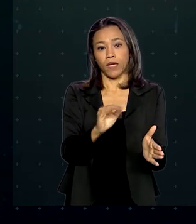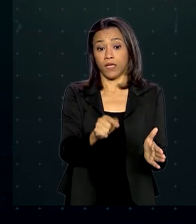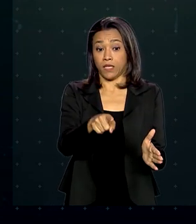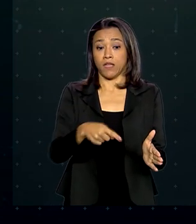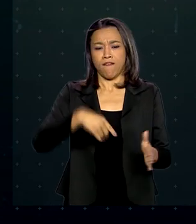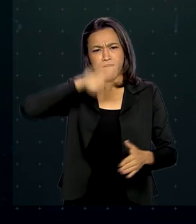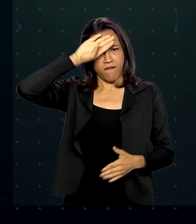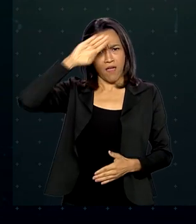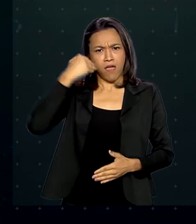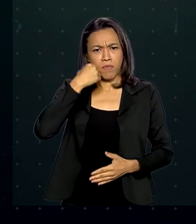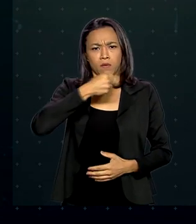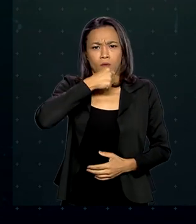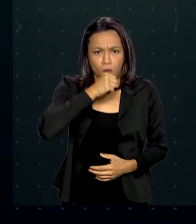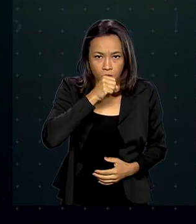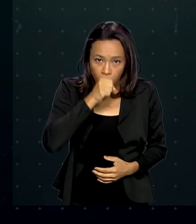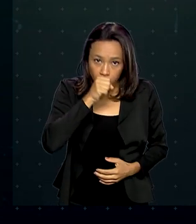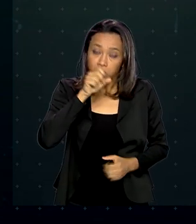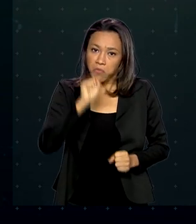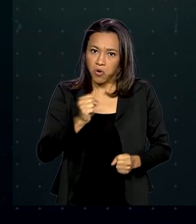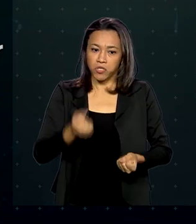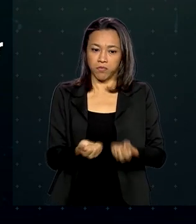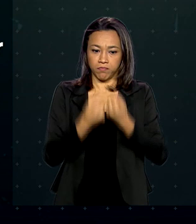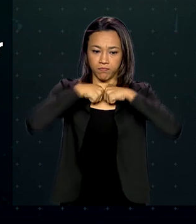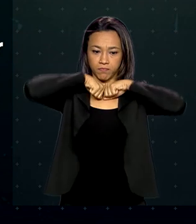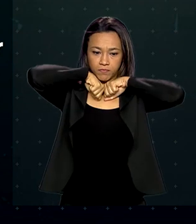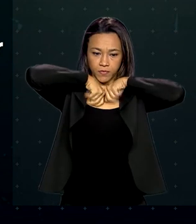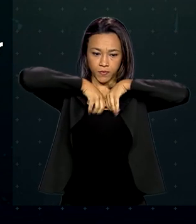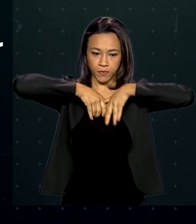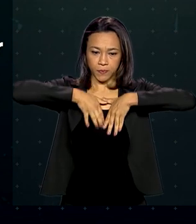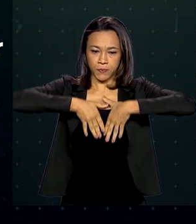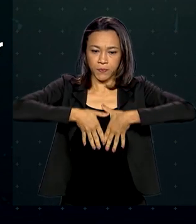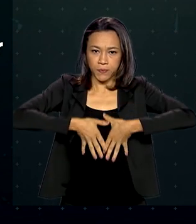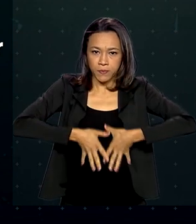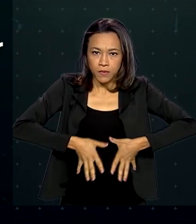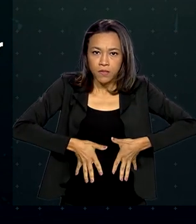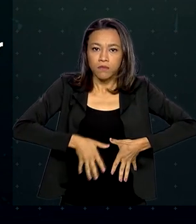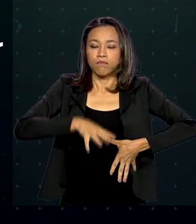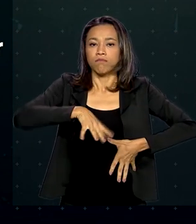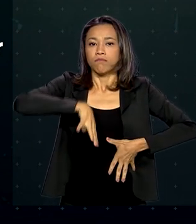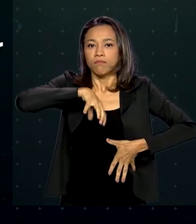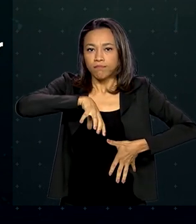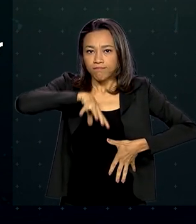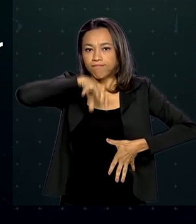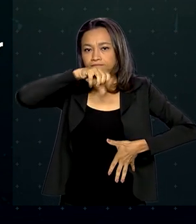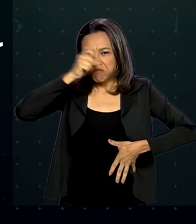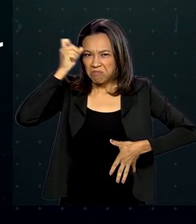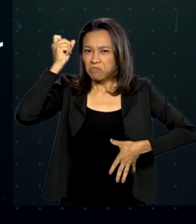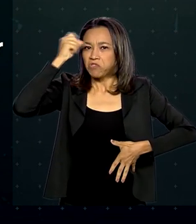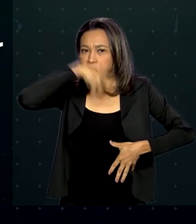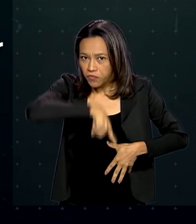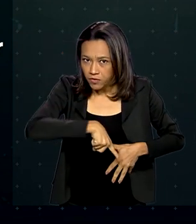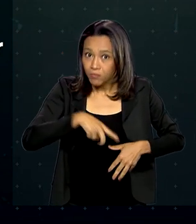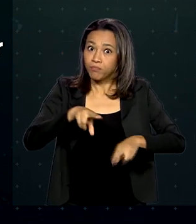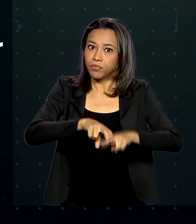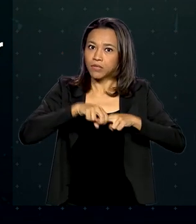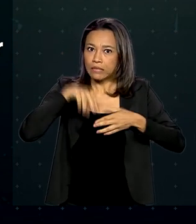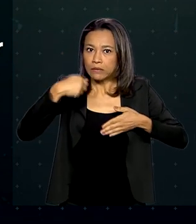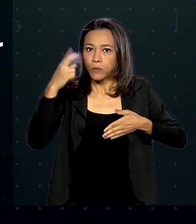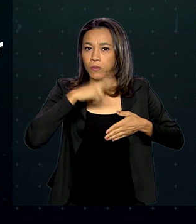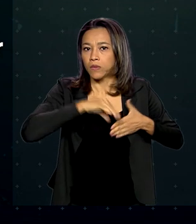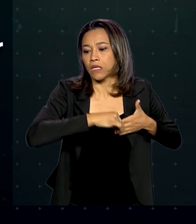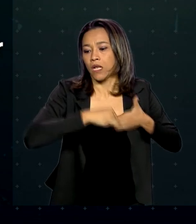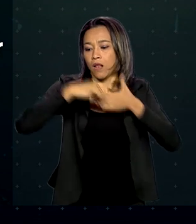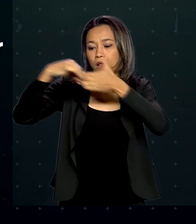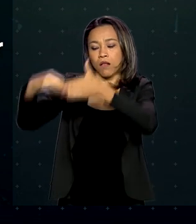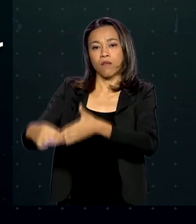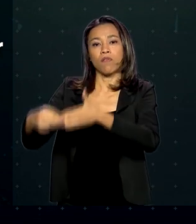doença pode evoluir para os pulmões, provocando dificuldade de respirar. Daí, a necessidade de internação e a